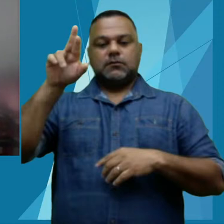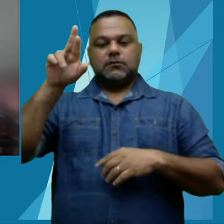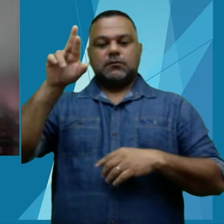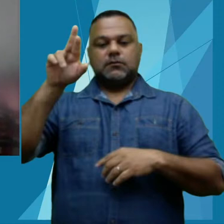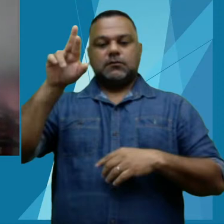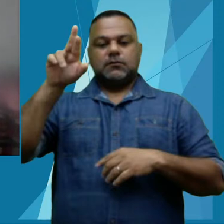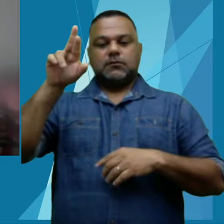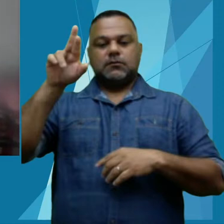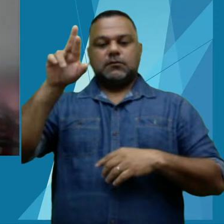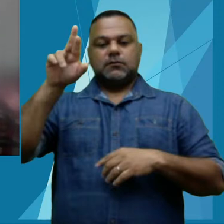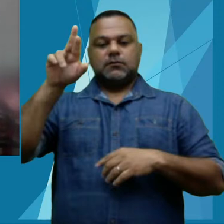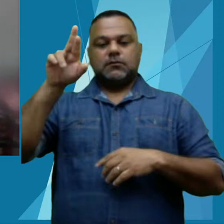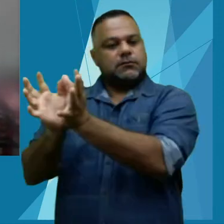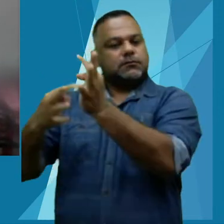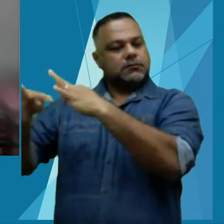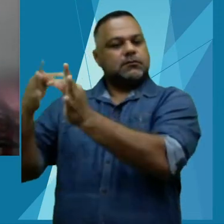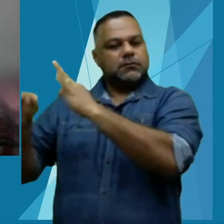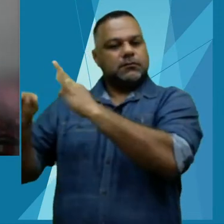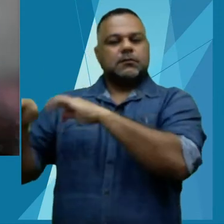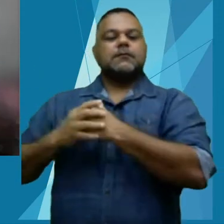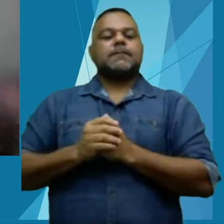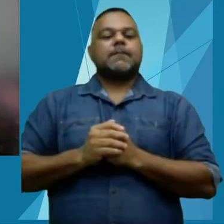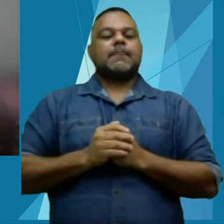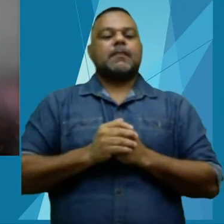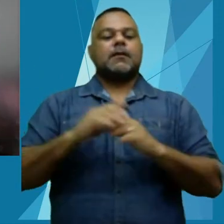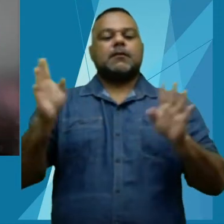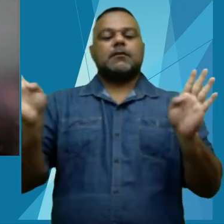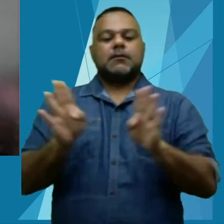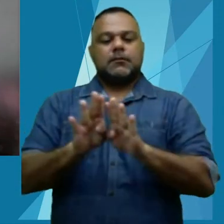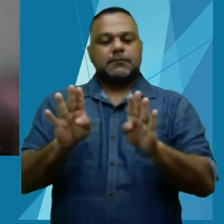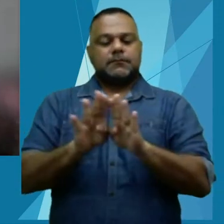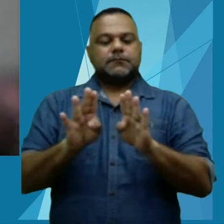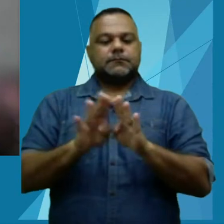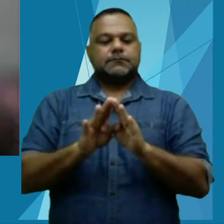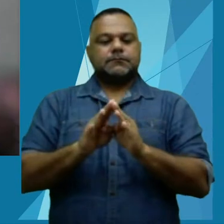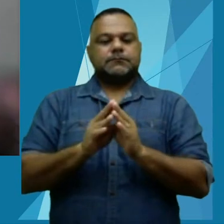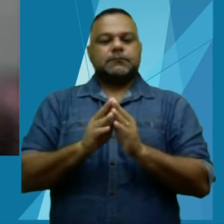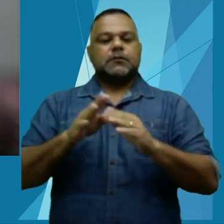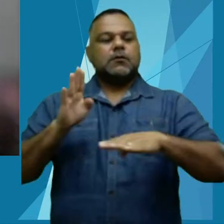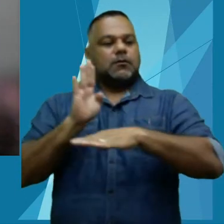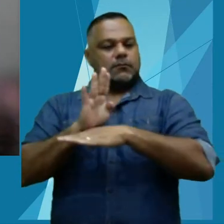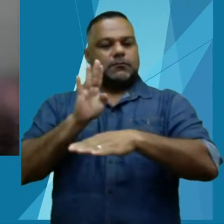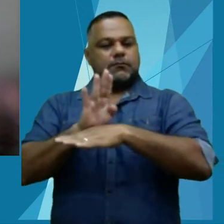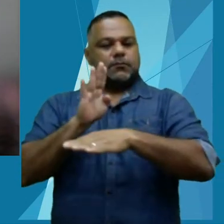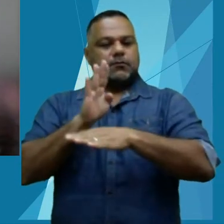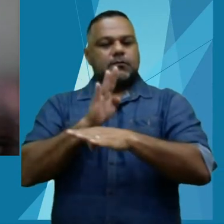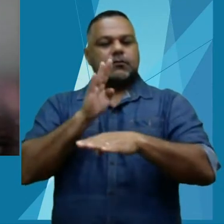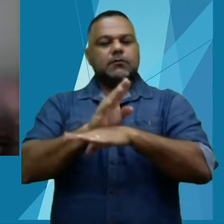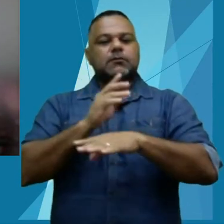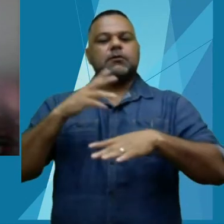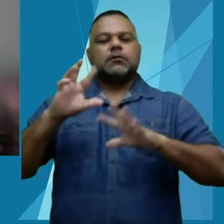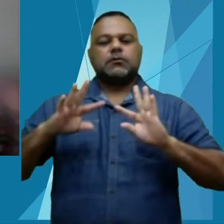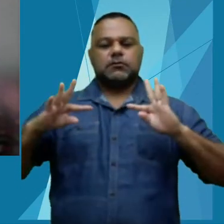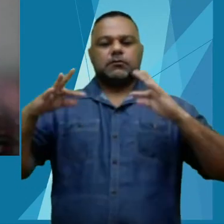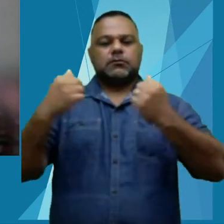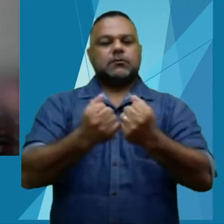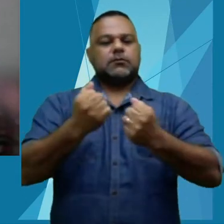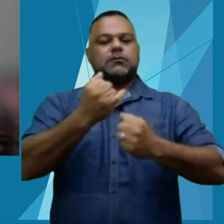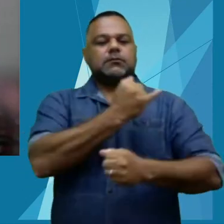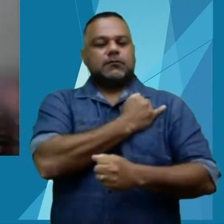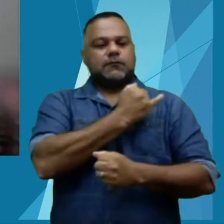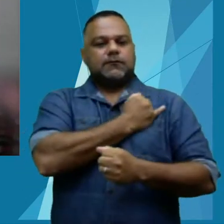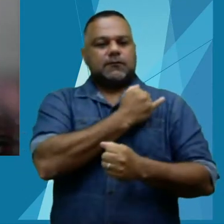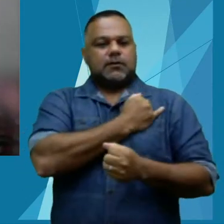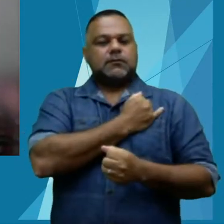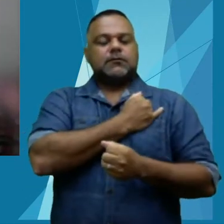e editoriais, e também, com o apoio de toda a gestão do IFAC, realizam